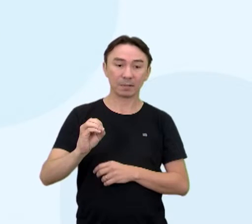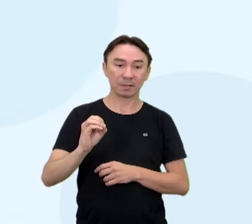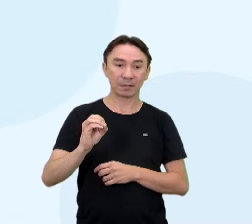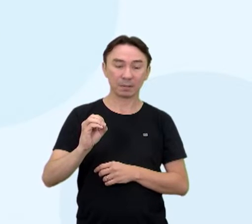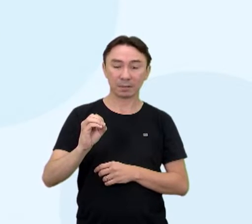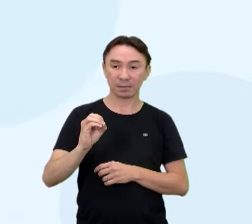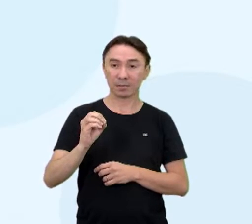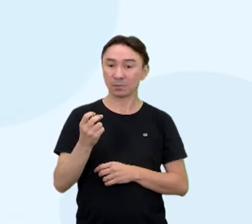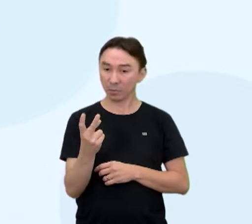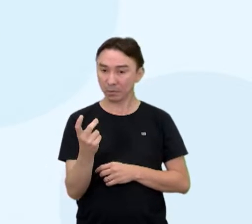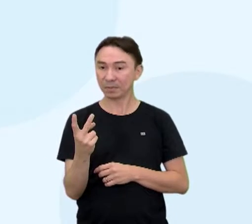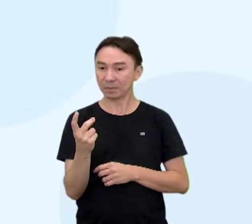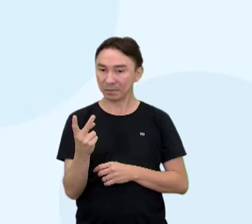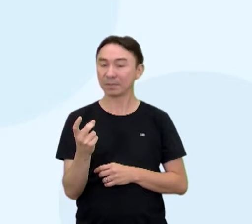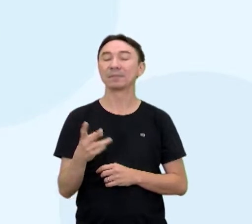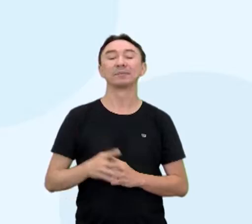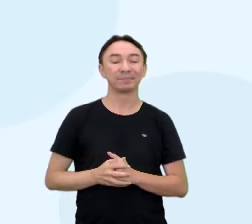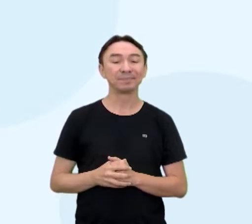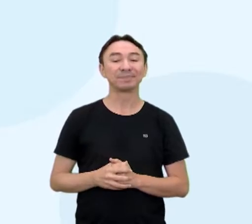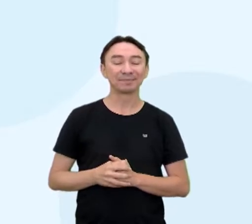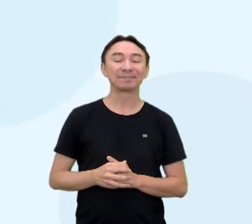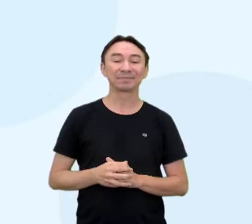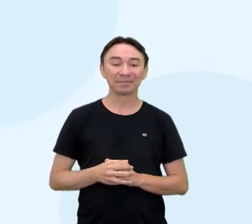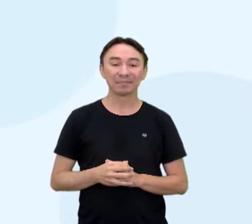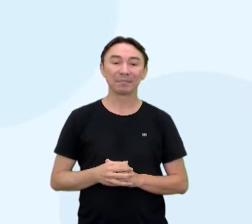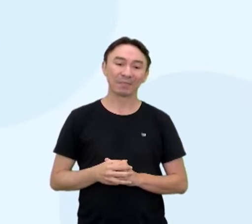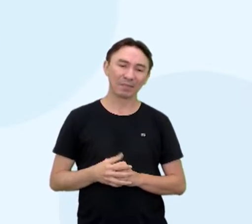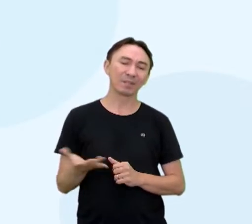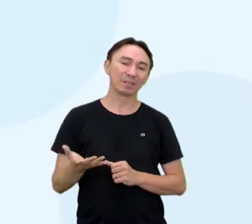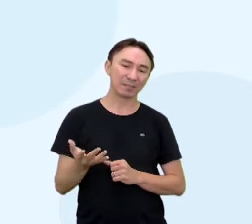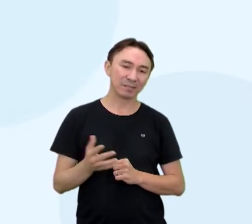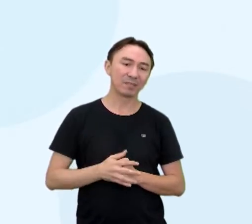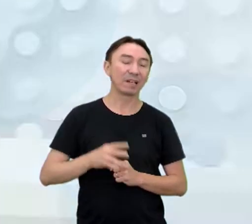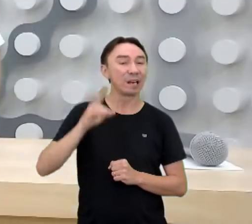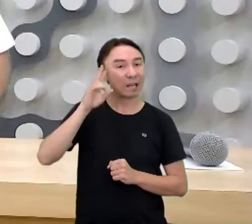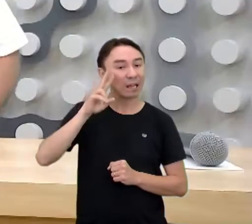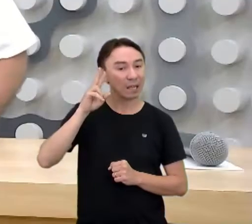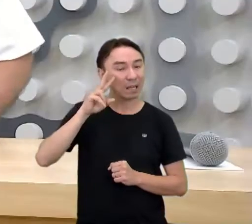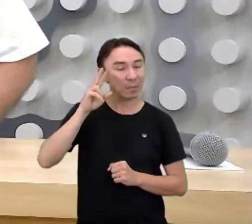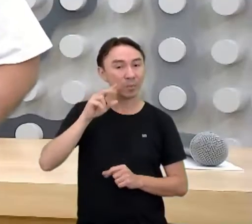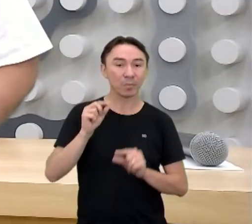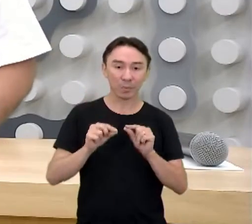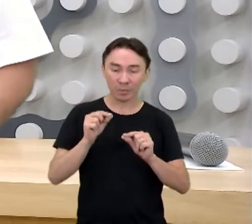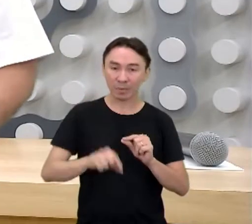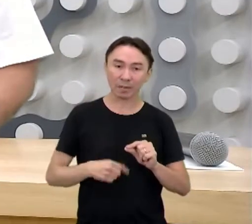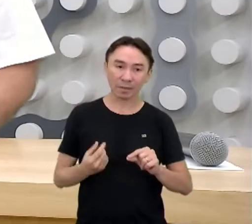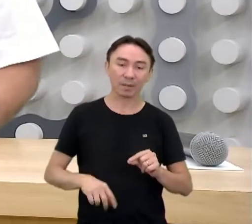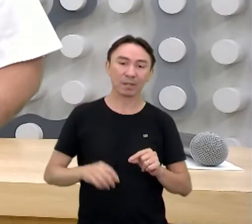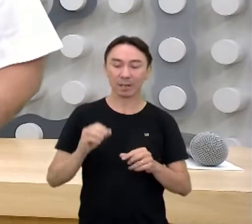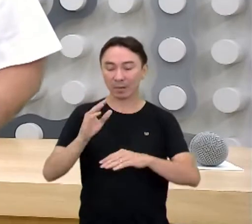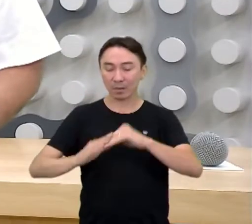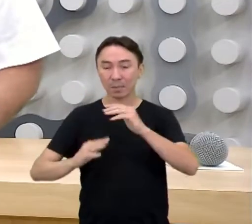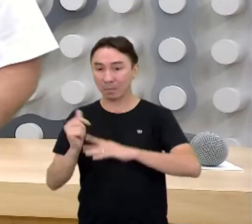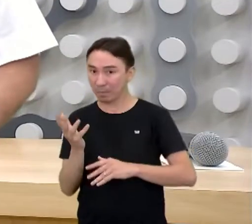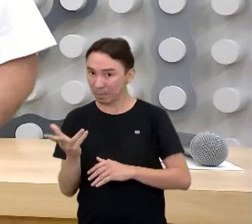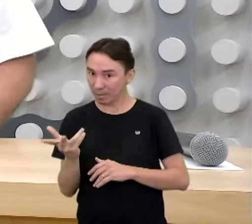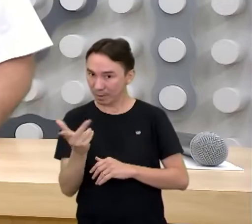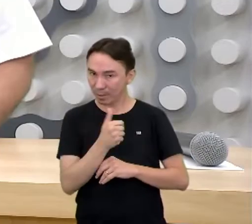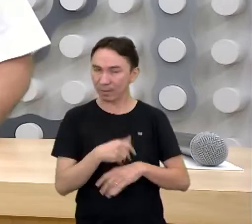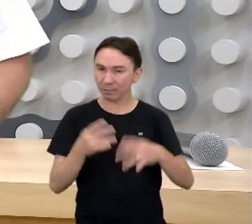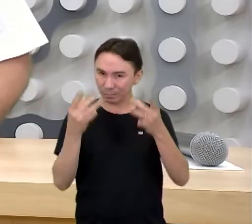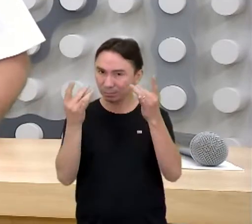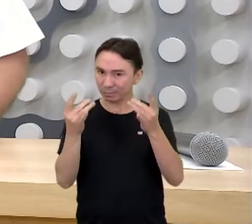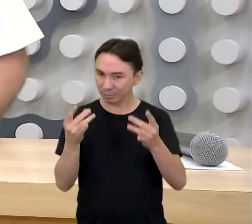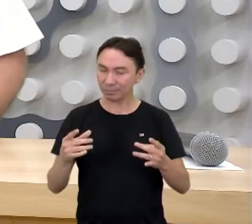habilidade 12. Sempre eu lembro que a descrição dessas habilidades estão no mapa do hashtag quem